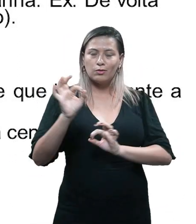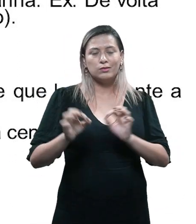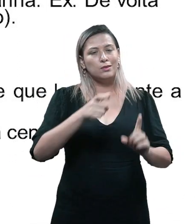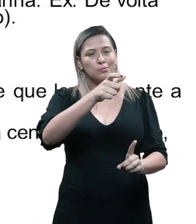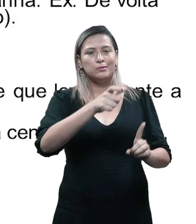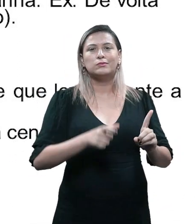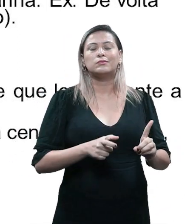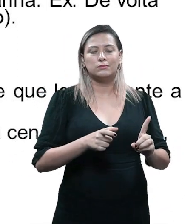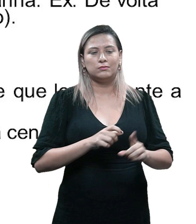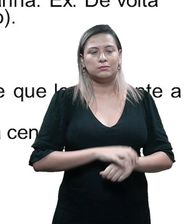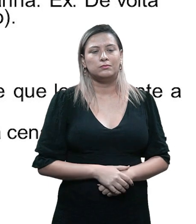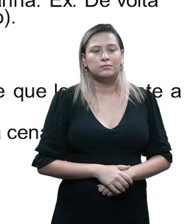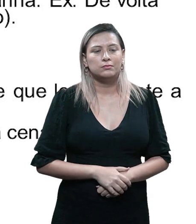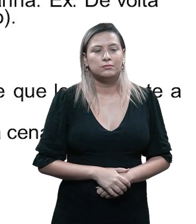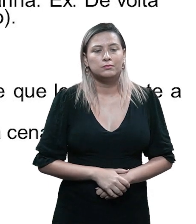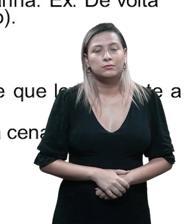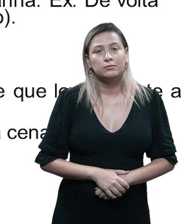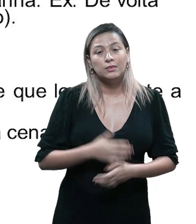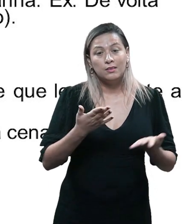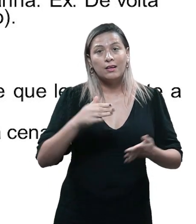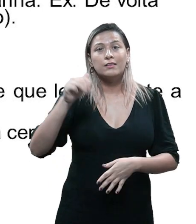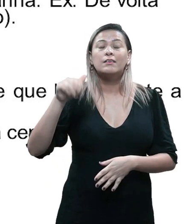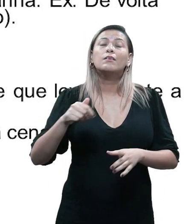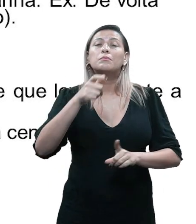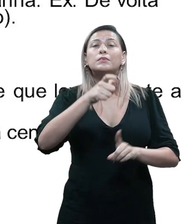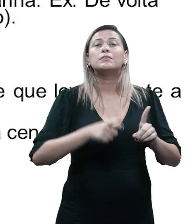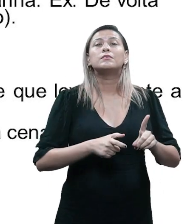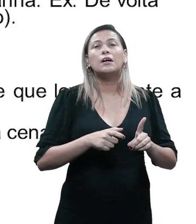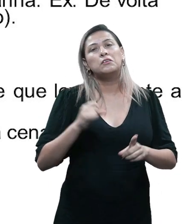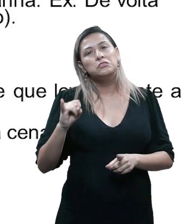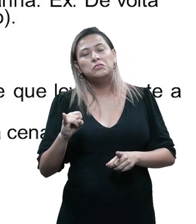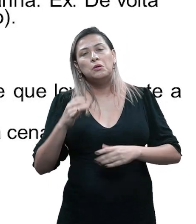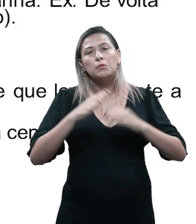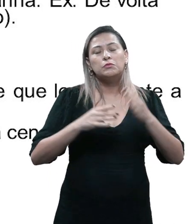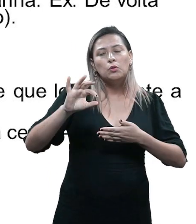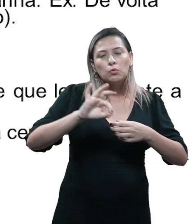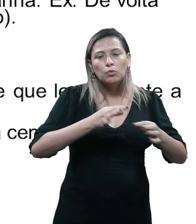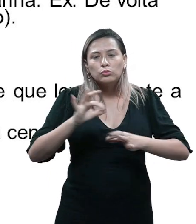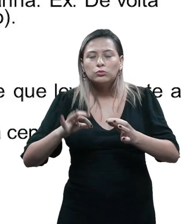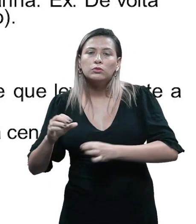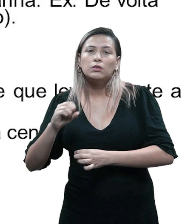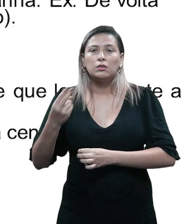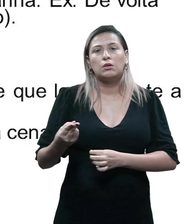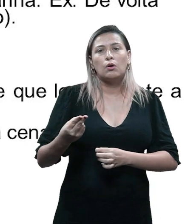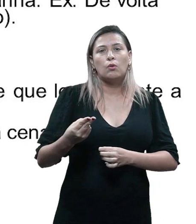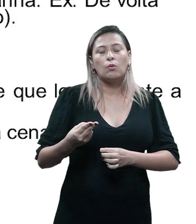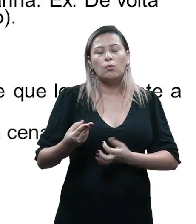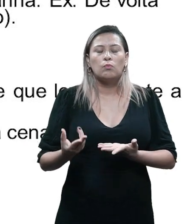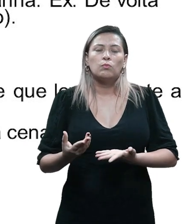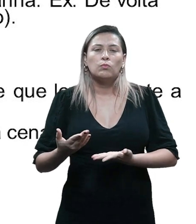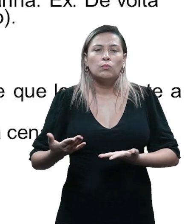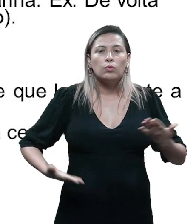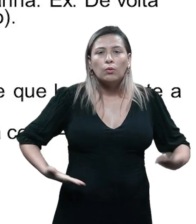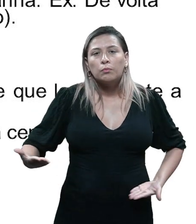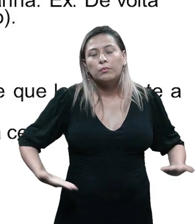o personagem. A ação e a atividade vai dizer quem é o personagem, se o personagem é uma costureira, se o personagem é uma dona de casa,